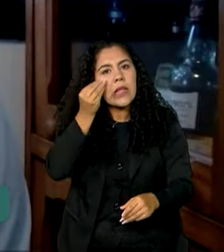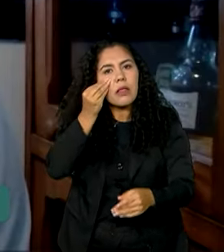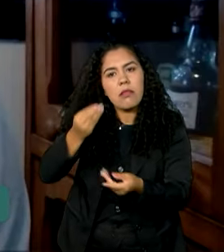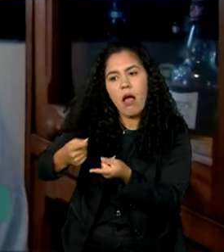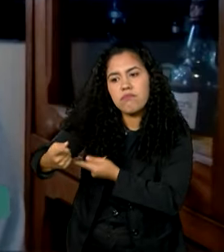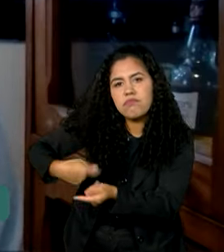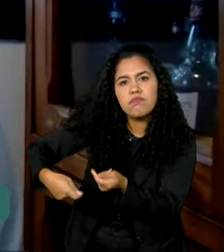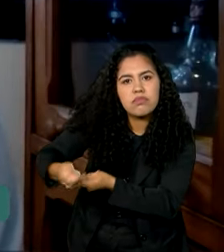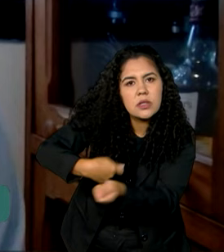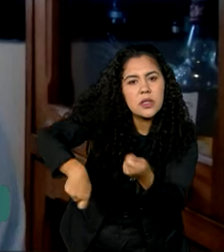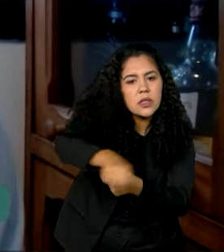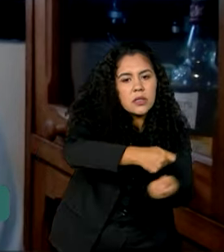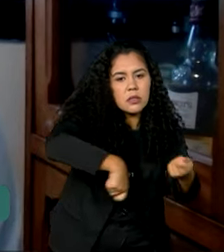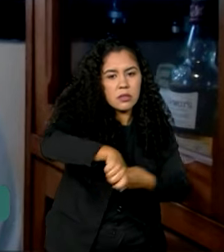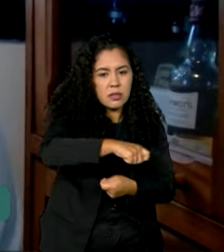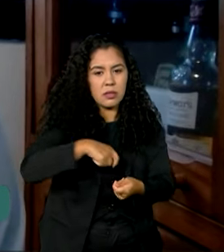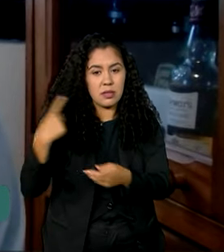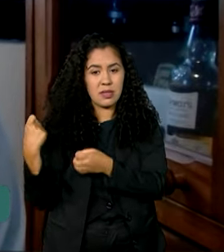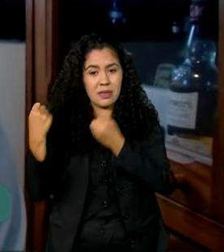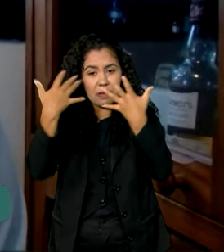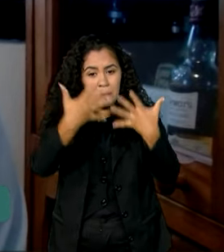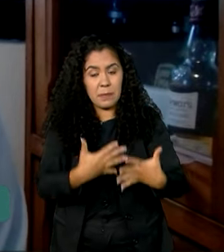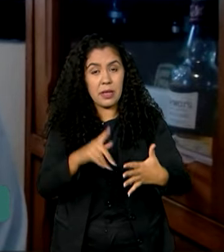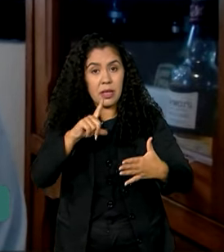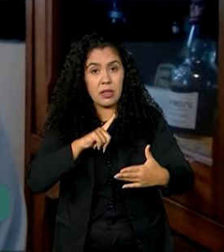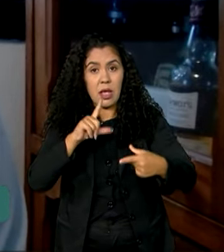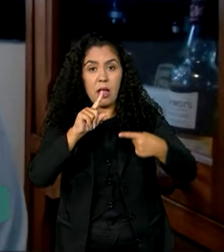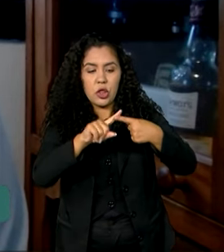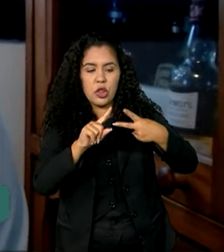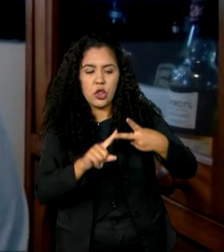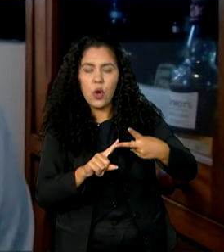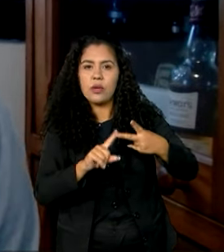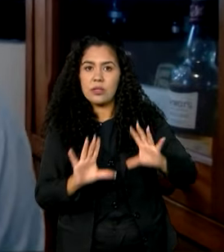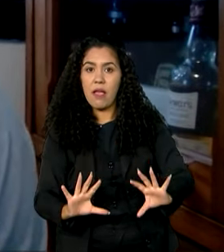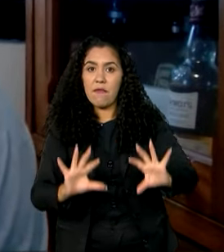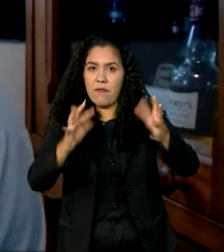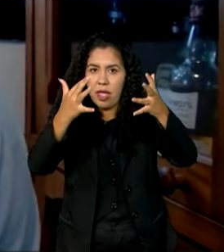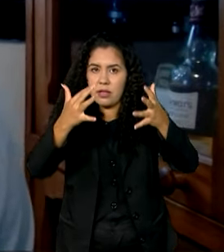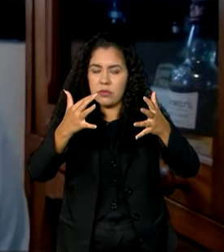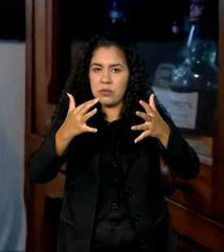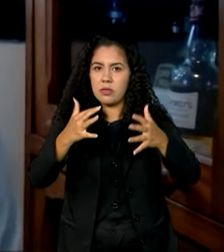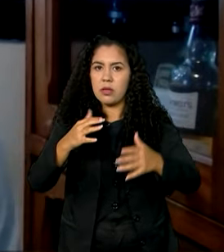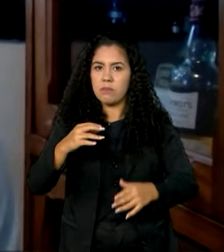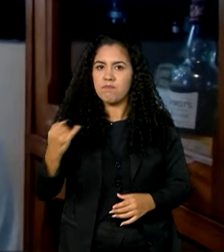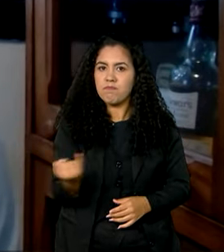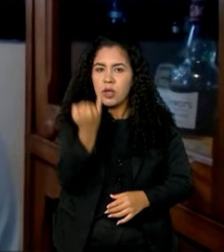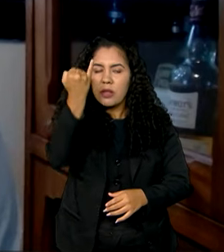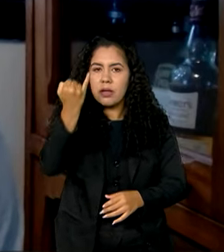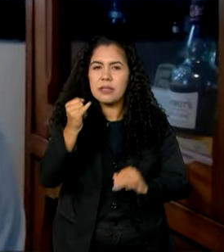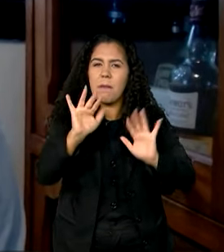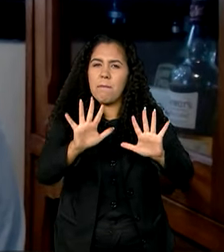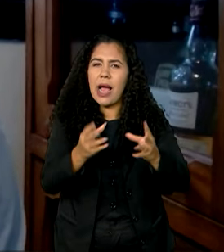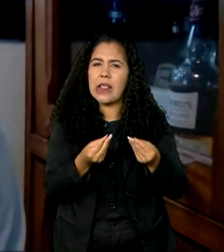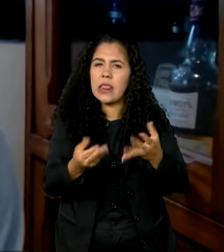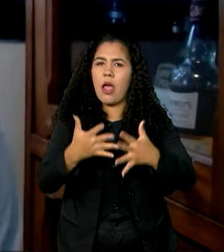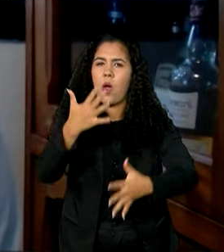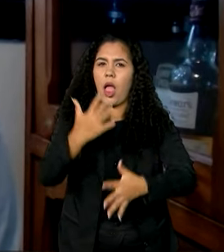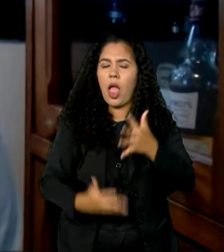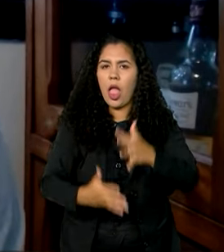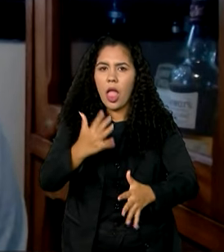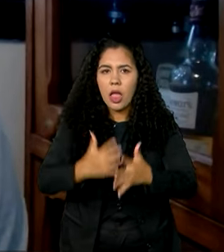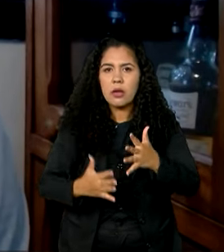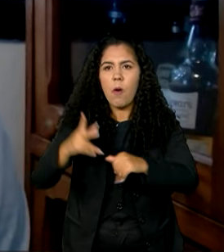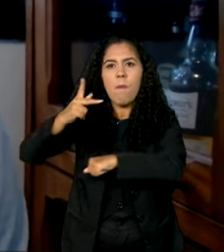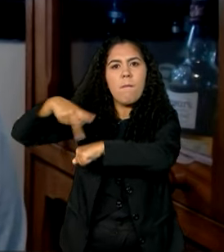Você tem dois eventos importantes no meio do caminho que atrapalharam, de certa maneira, o desempenho dos países,